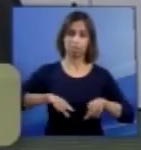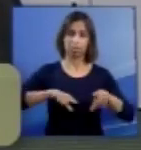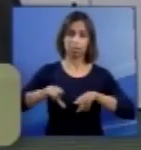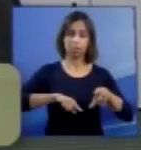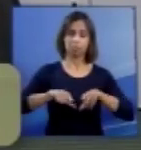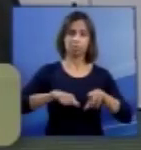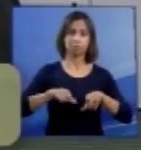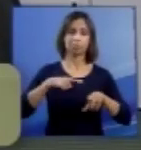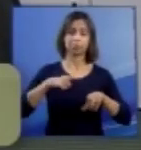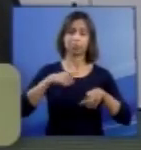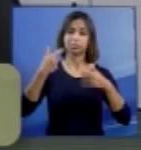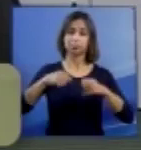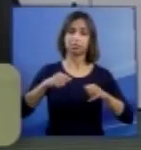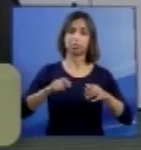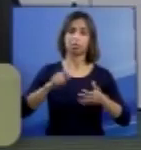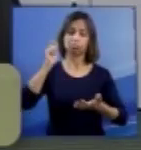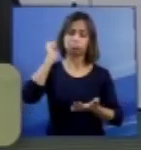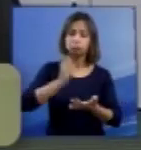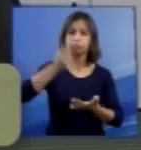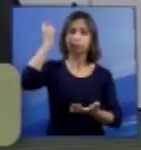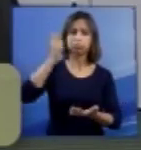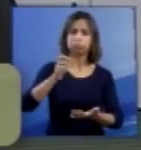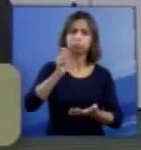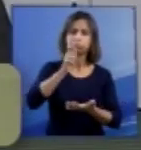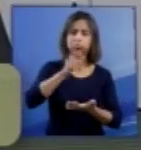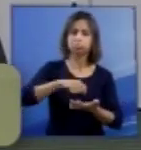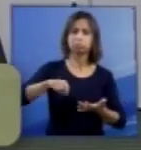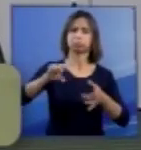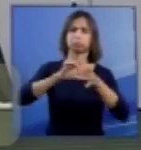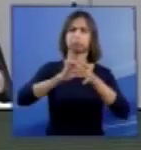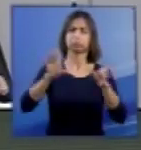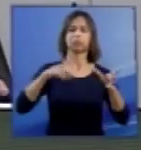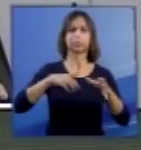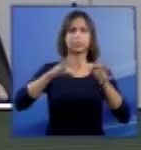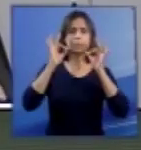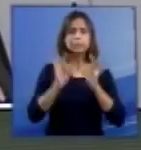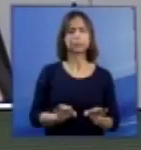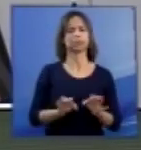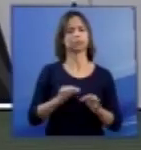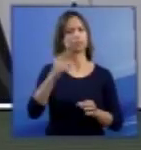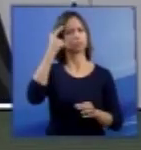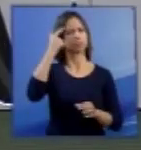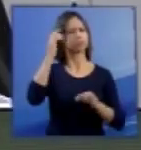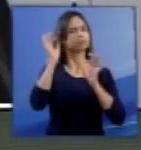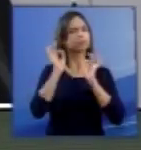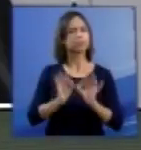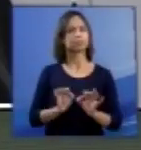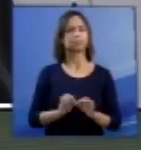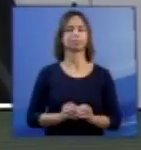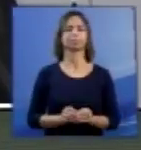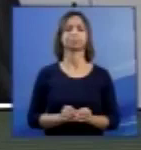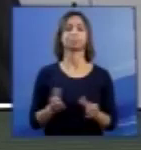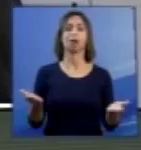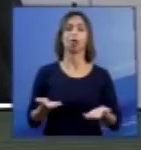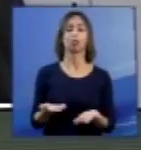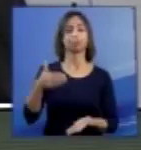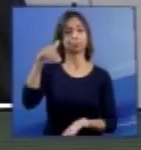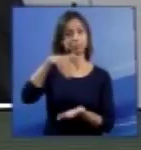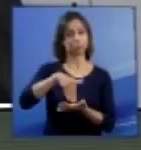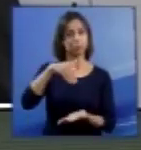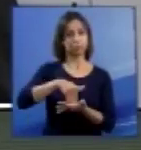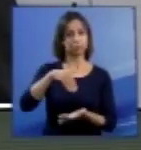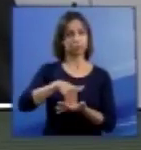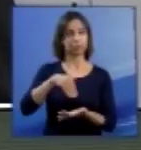desfecho seguro deste processo. Por último, na